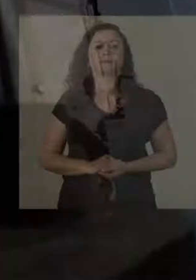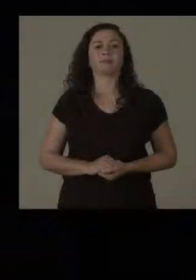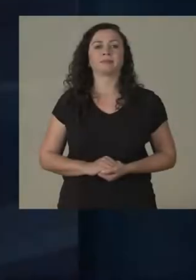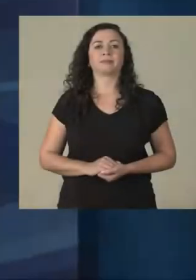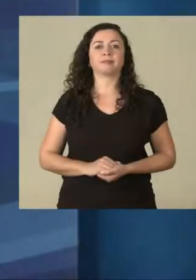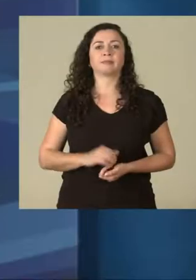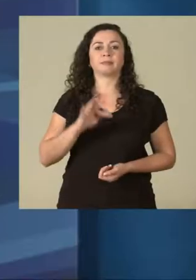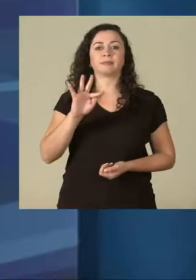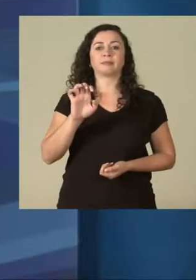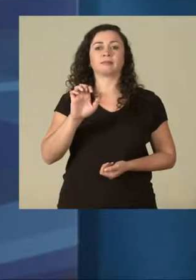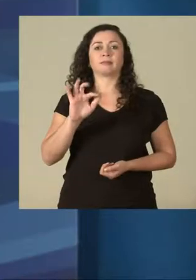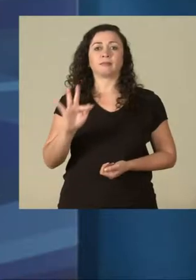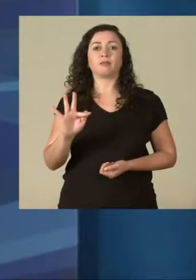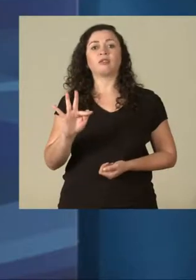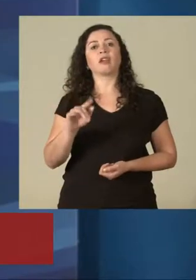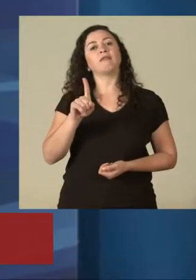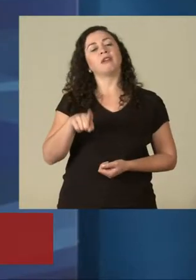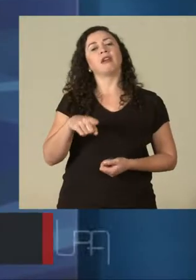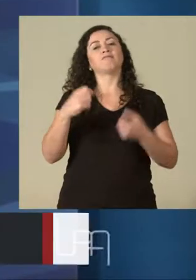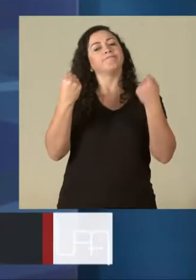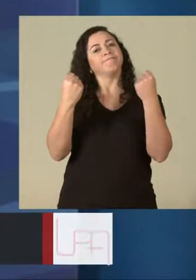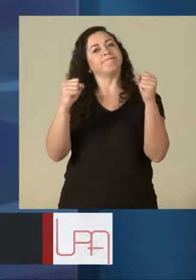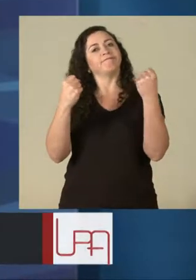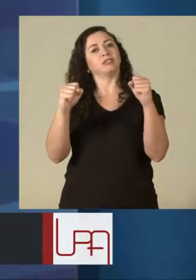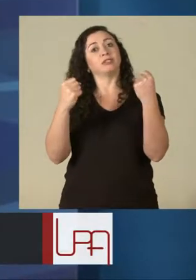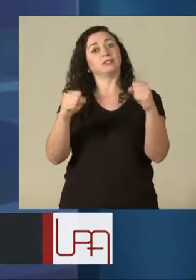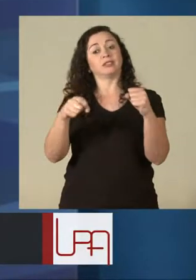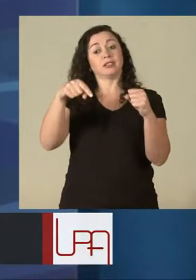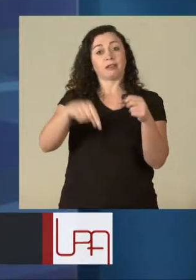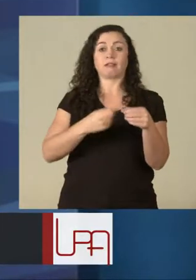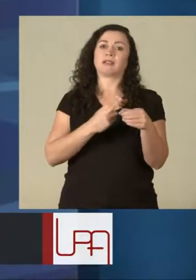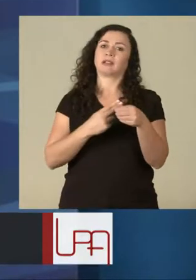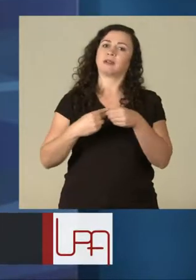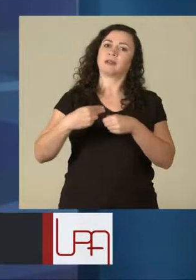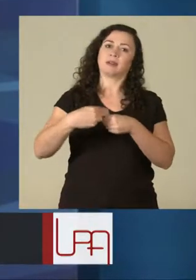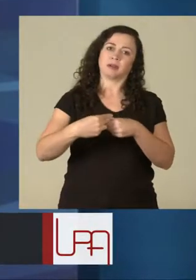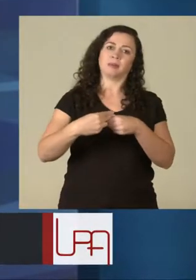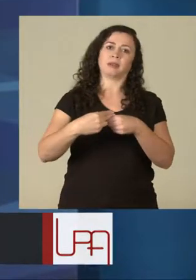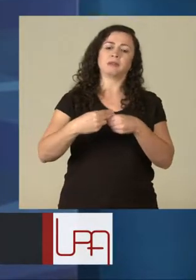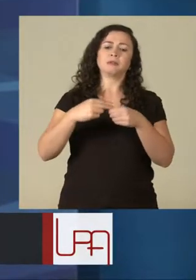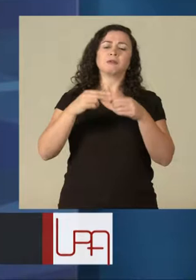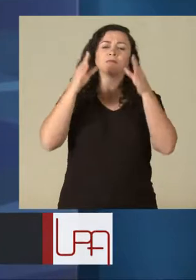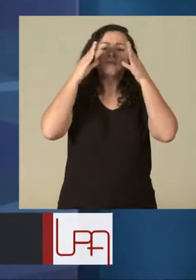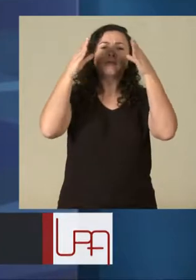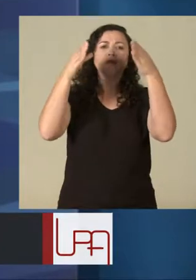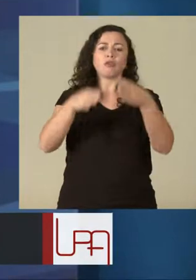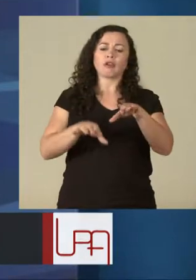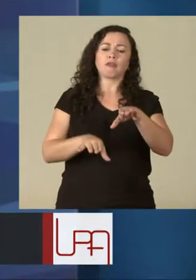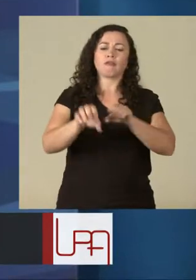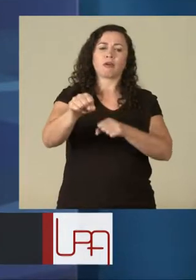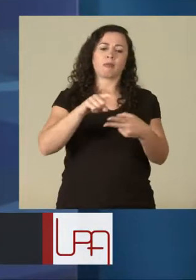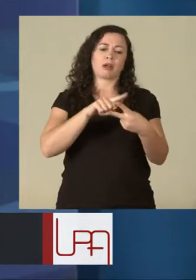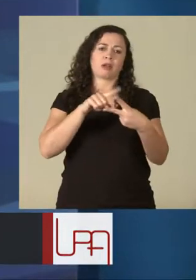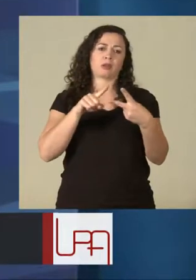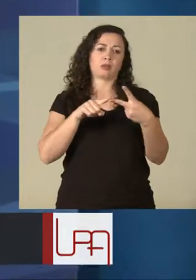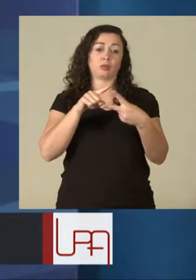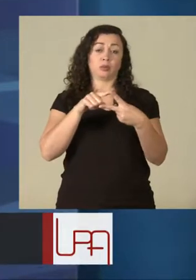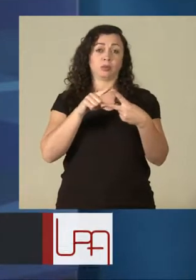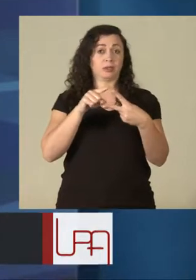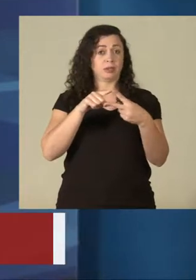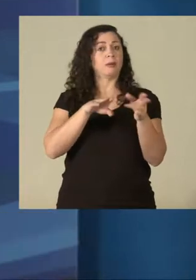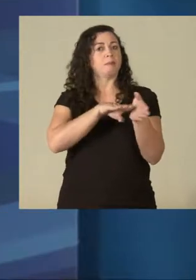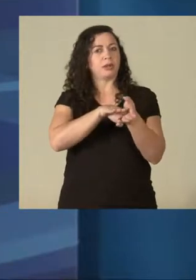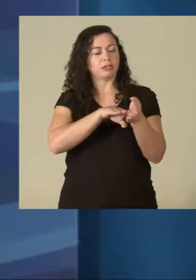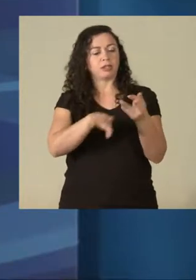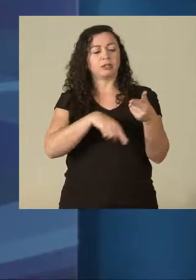A FEF é uma faculdade de educação física aqui da Unicamp, ela forma os alunos em duas modalidades, o bacharelado